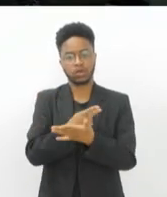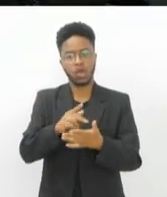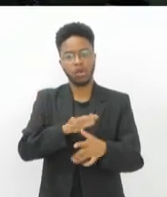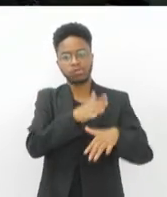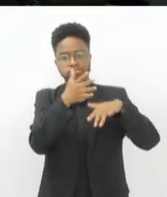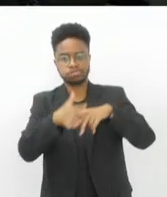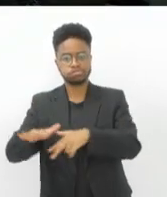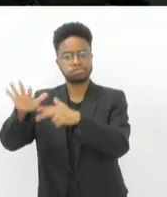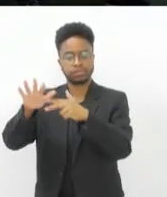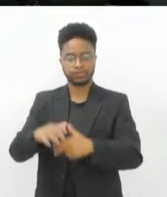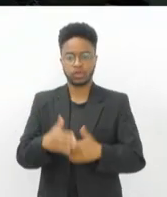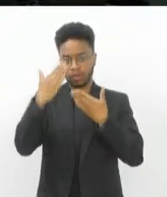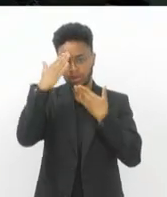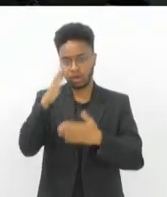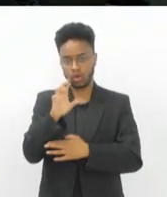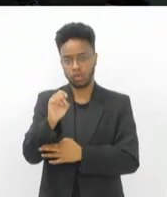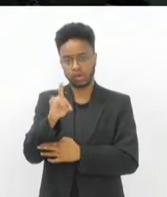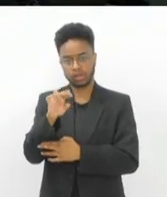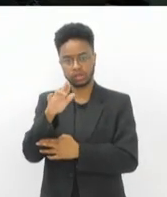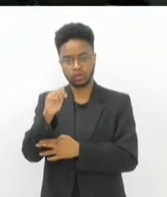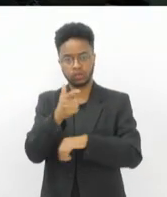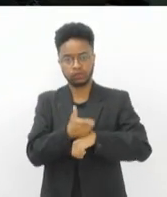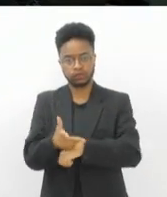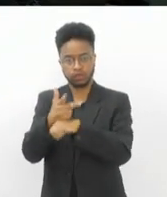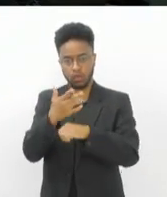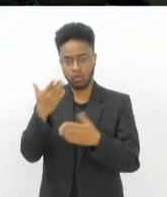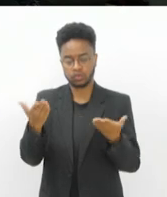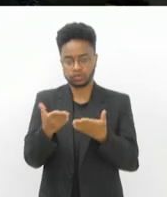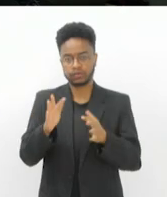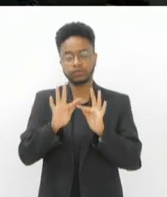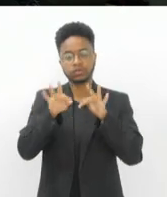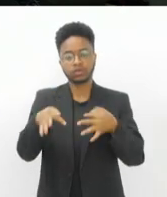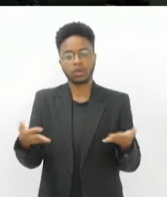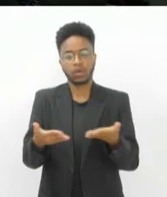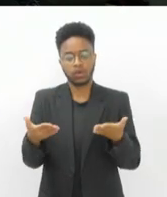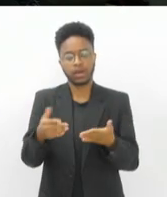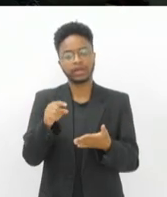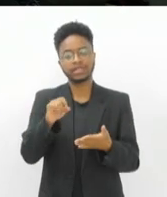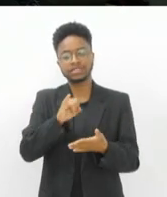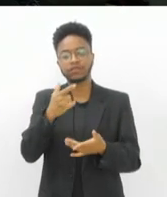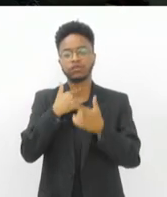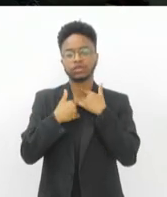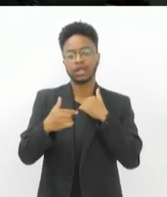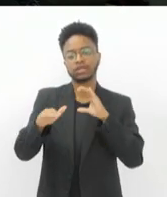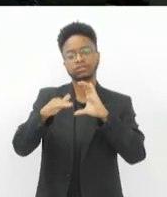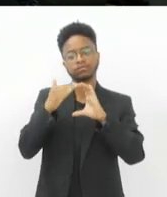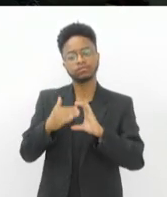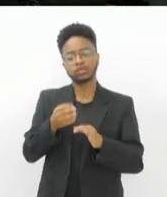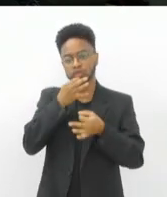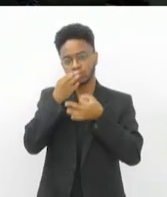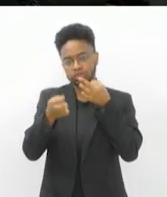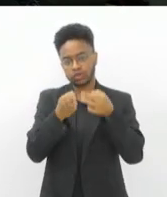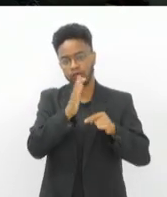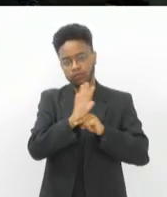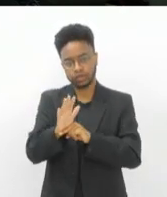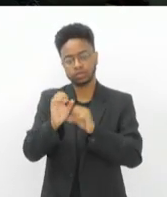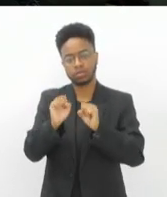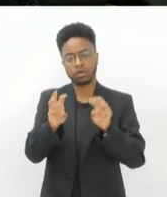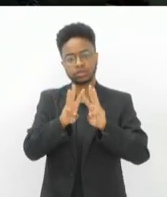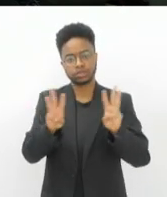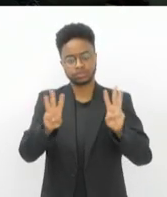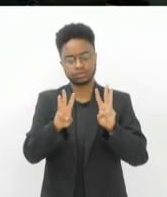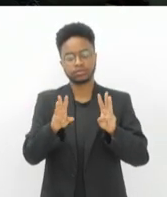Rodrigo Melo, pelas imagens de hoje. O Bom Dia Alerj termina aqui. Se você quiser enviar sugestões ou vídeos aí da sua cidade, é só acessar nosso e-mail,